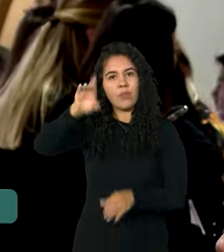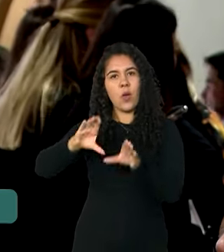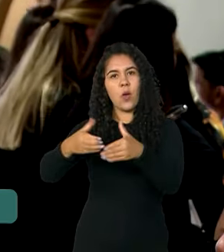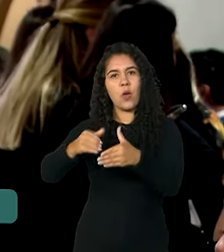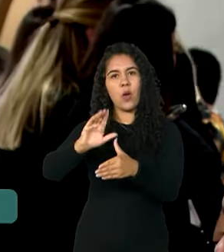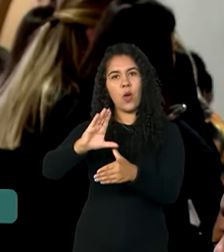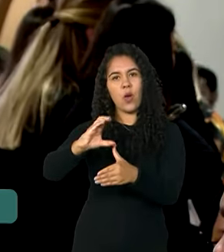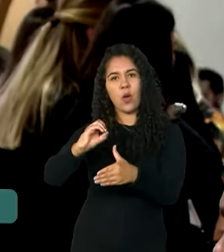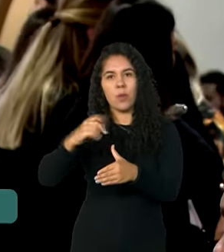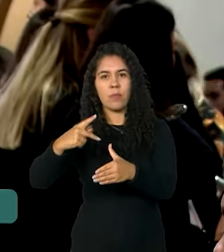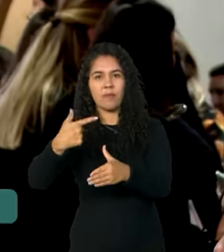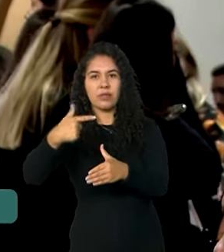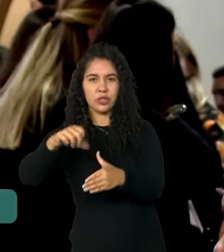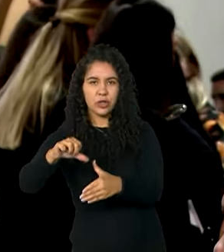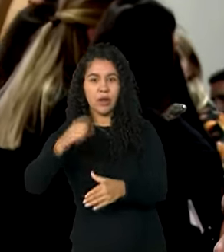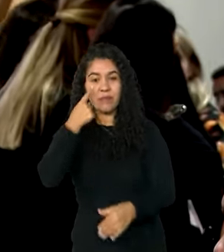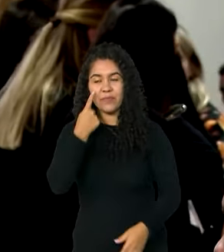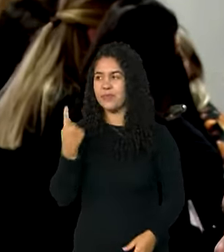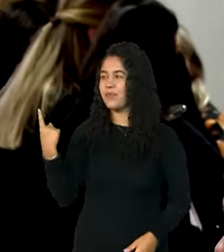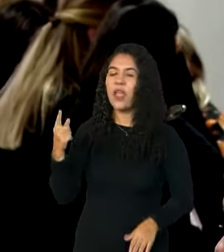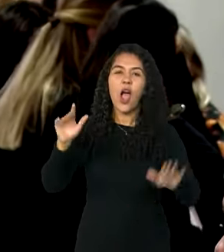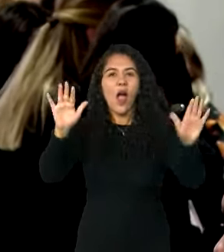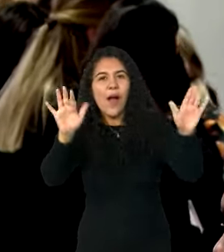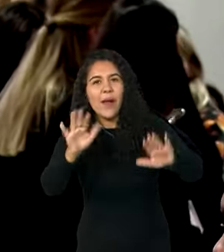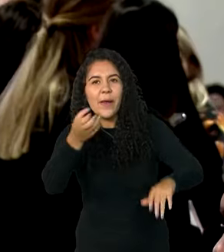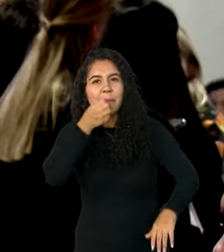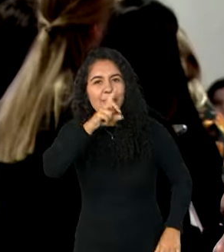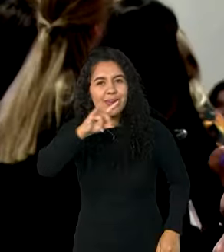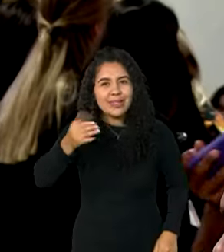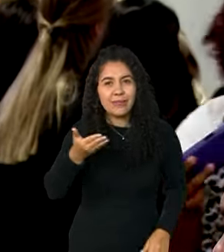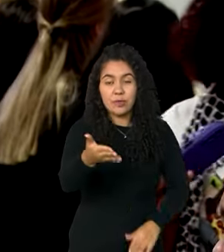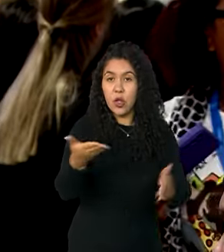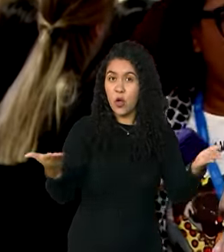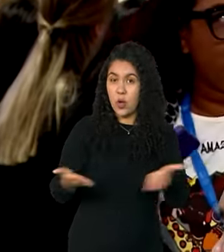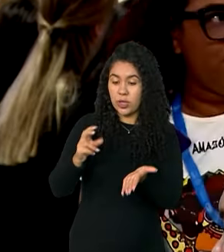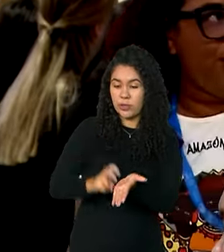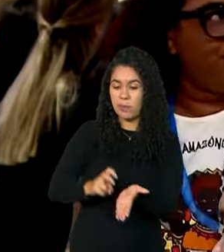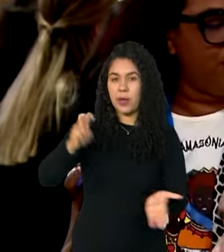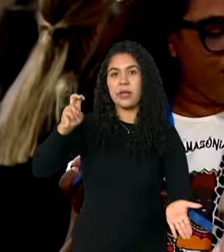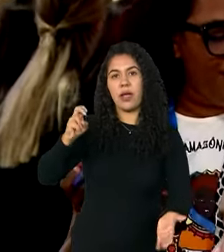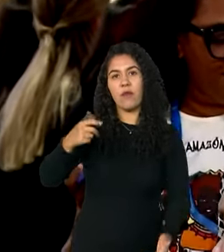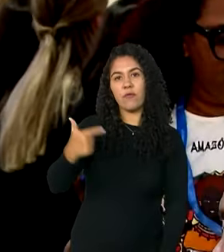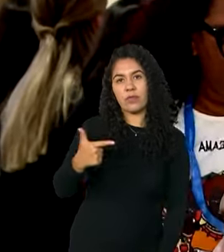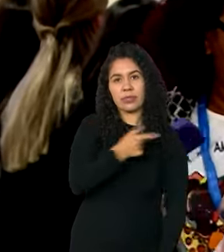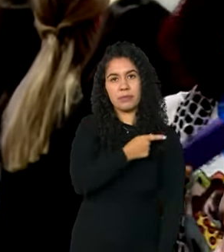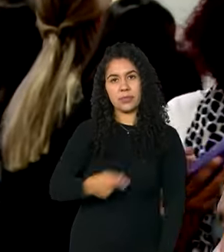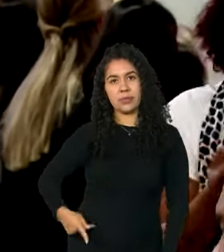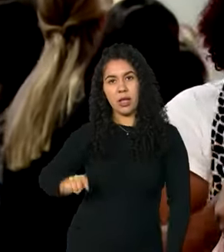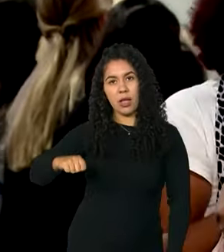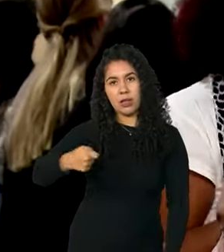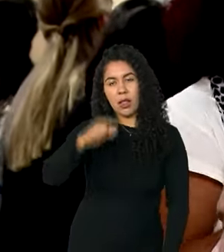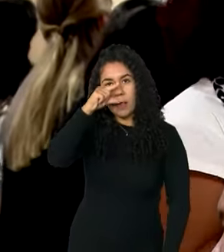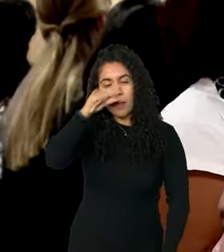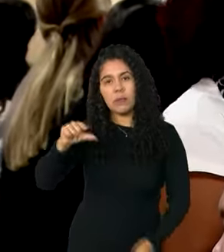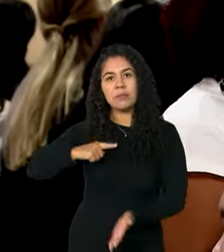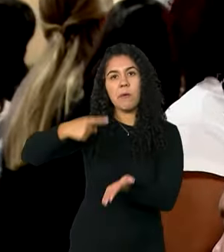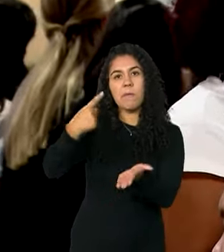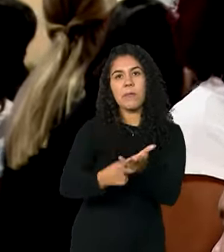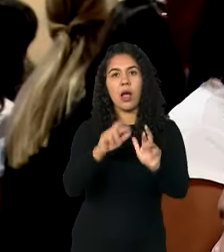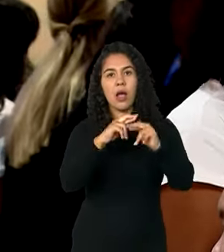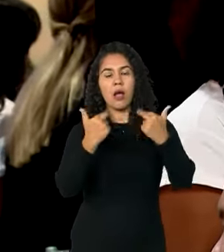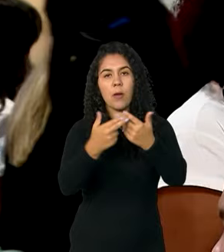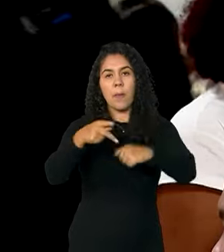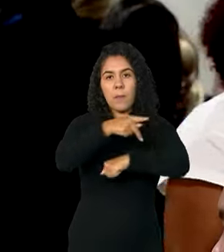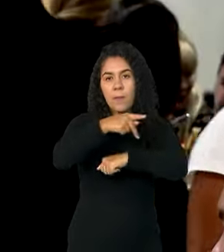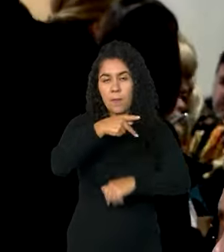Olá, bom dia. Hoje pela manhã, o vice-presidente Geraldo Alckmin se reuniu com Ilyam Aliyev, presidente